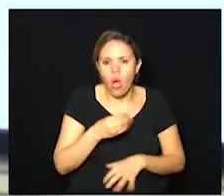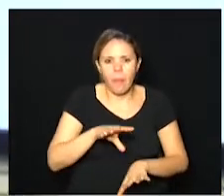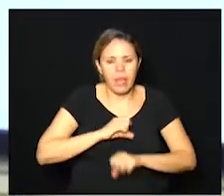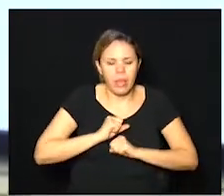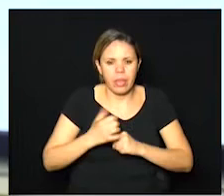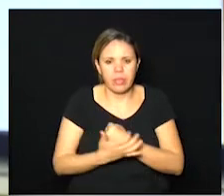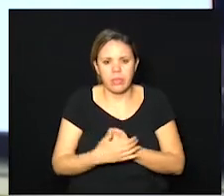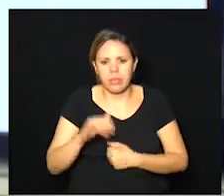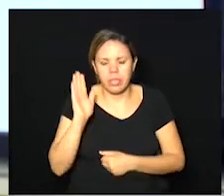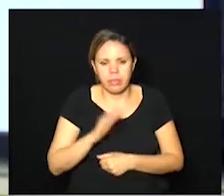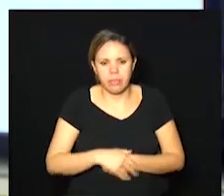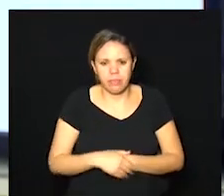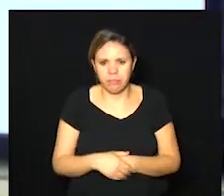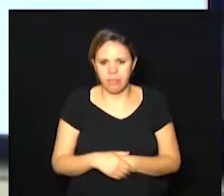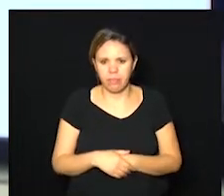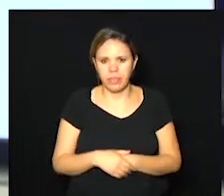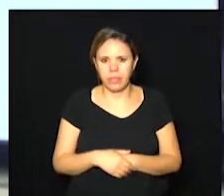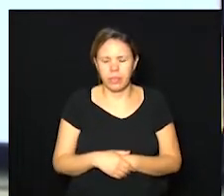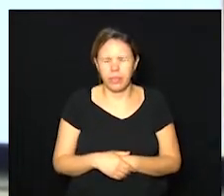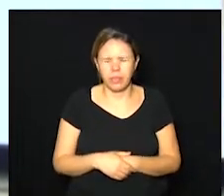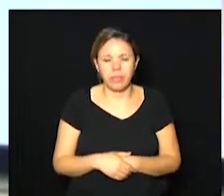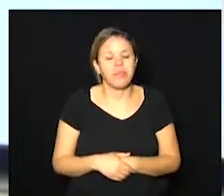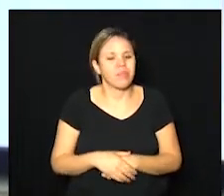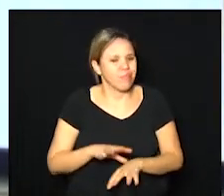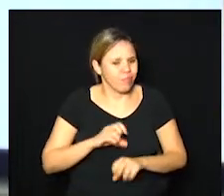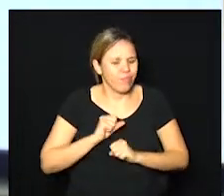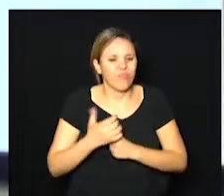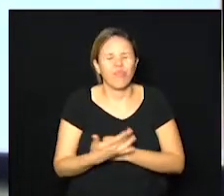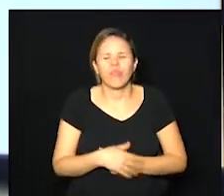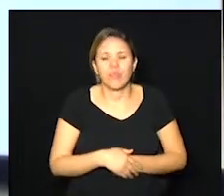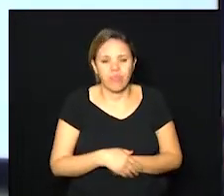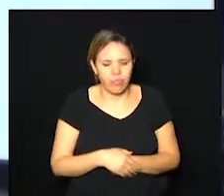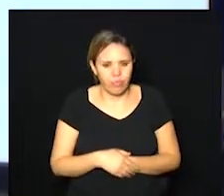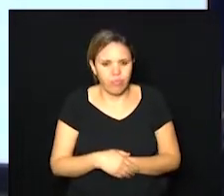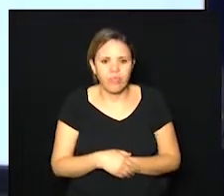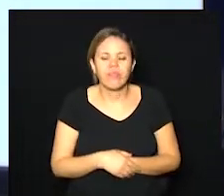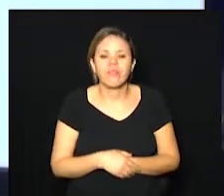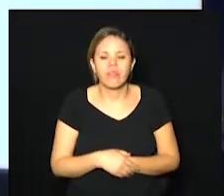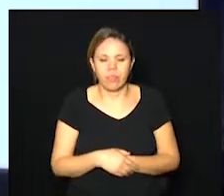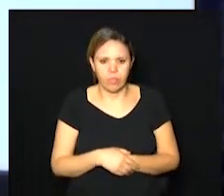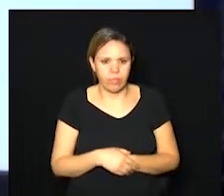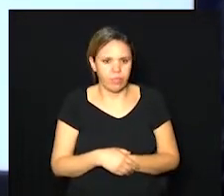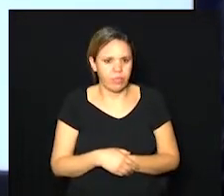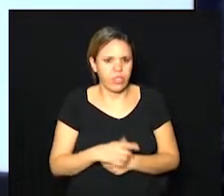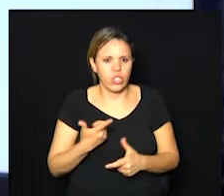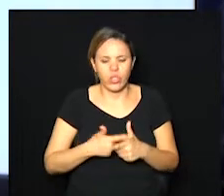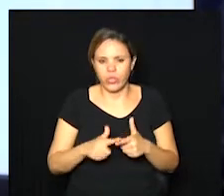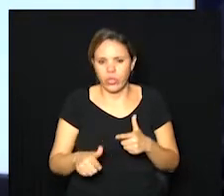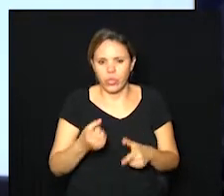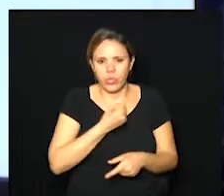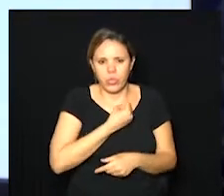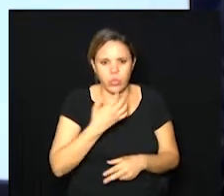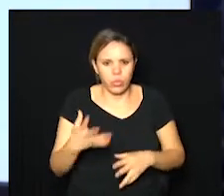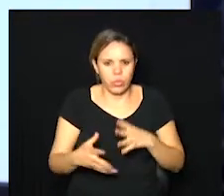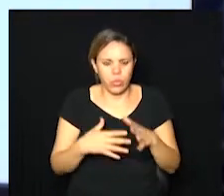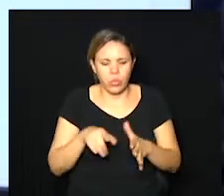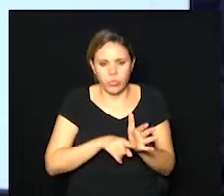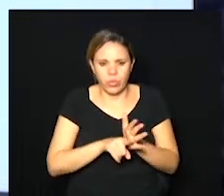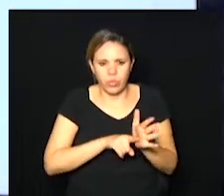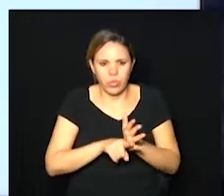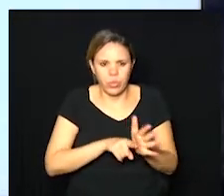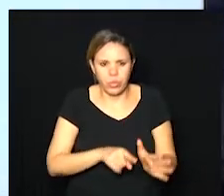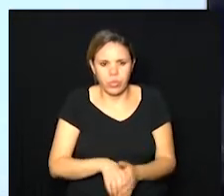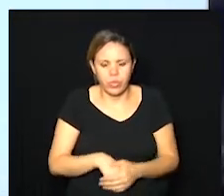masculino tem mais homens que estão contaminados tem mais homens quando a gente divide pelo número de casos que foram estudados